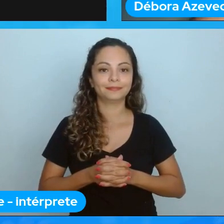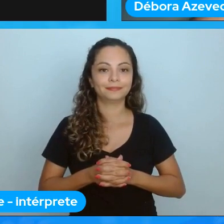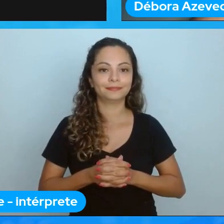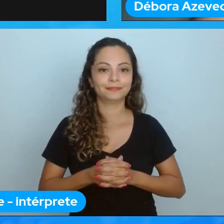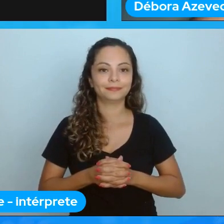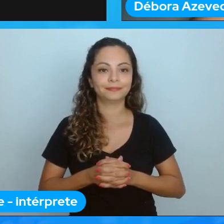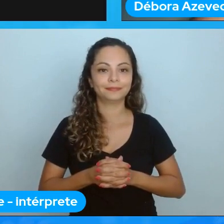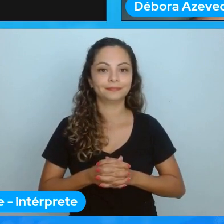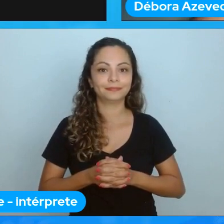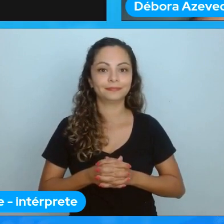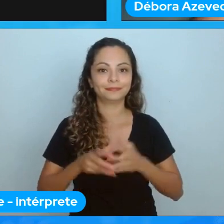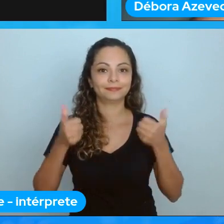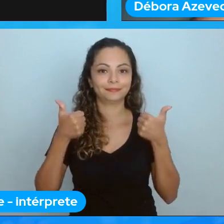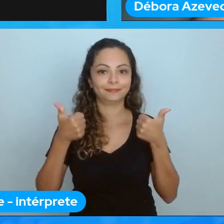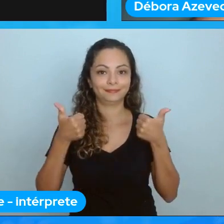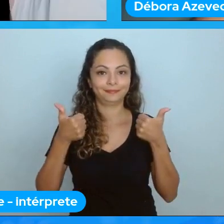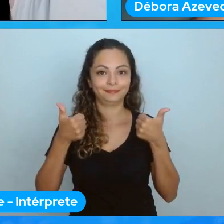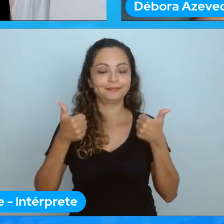sim, estão me ouvindo?